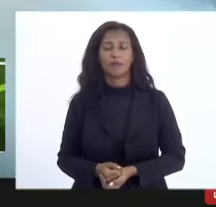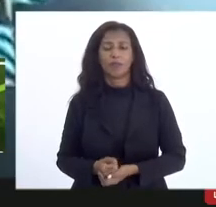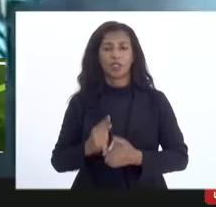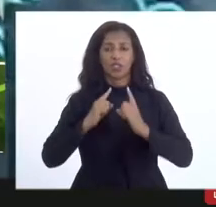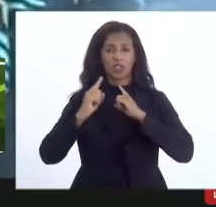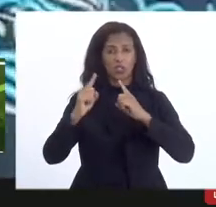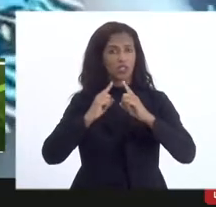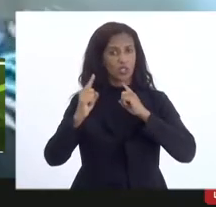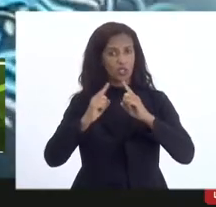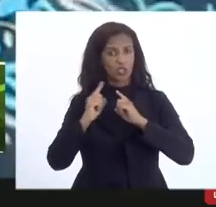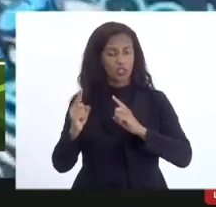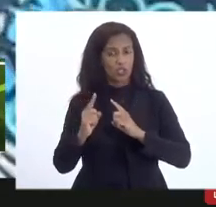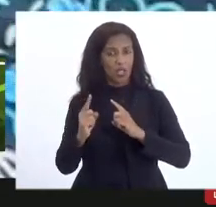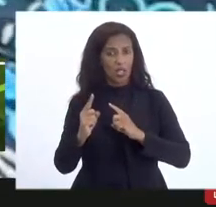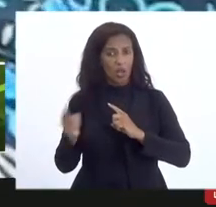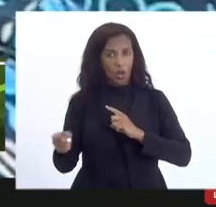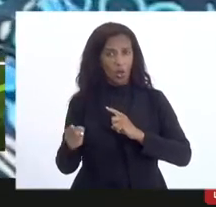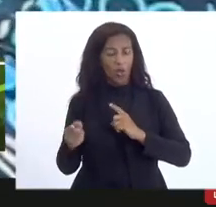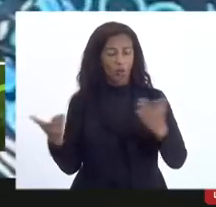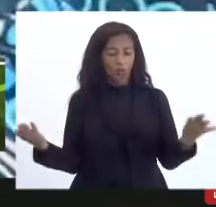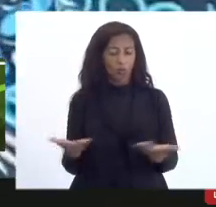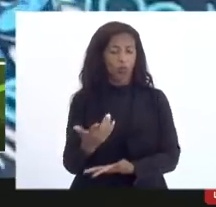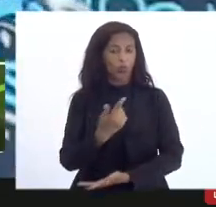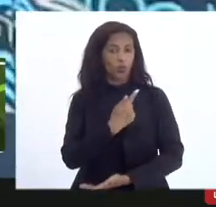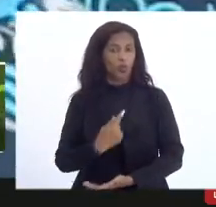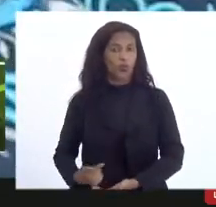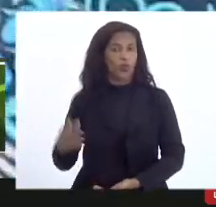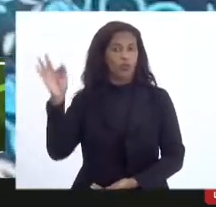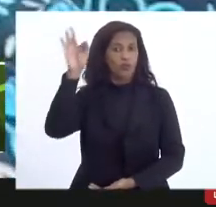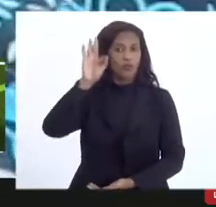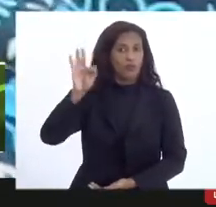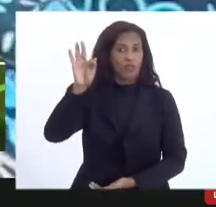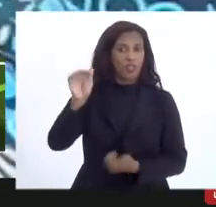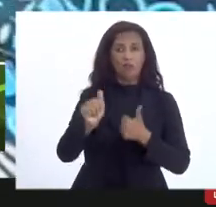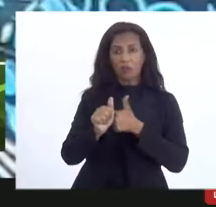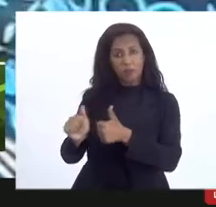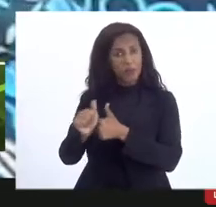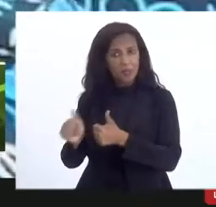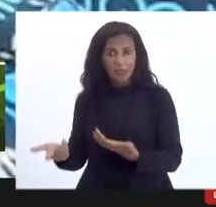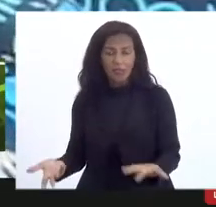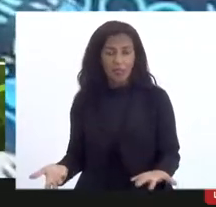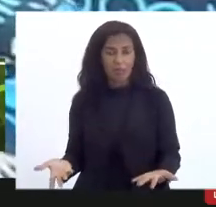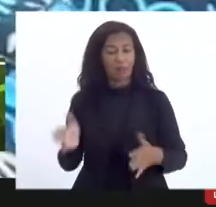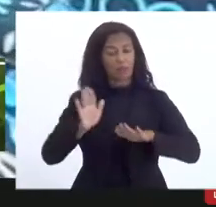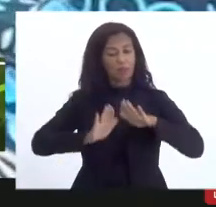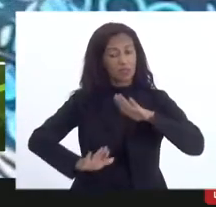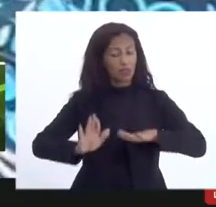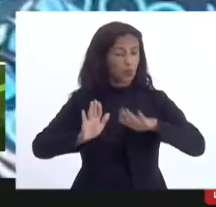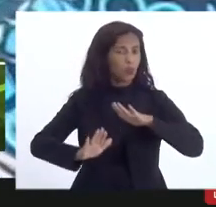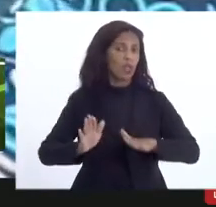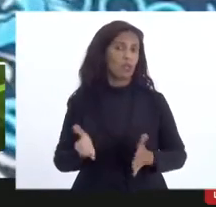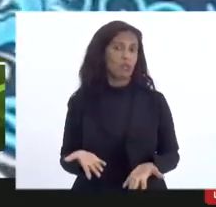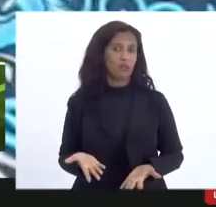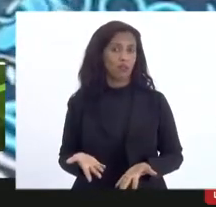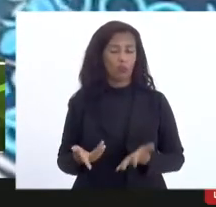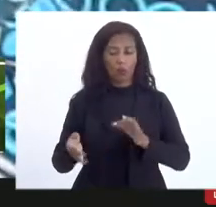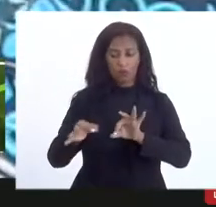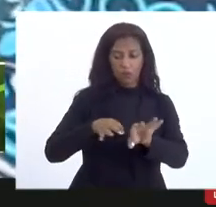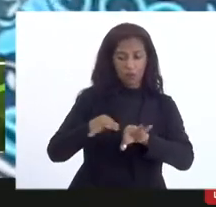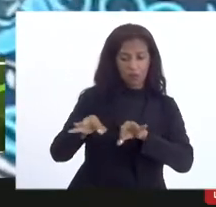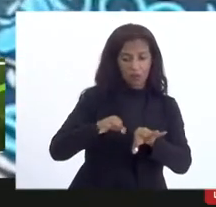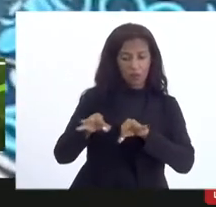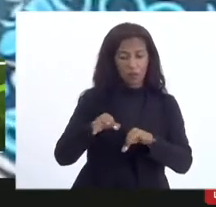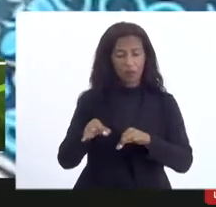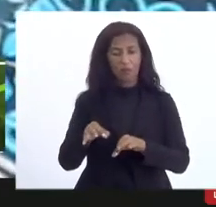dialogam na cartilha fascista do atual governo federal vão ser perseguidos então a gente precisa ter muito cuidado com isso ao fazer